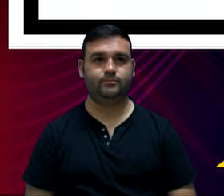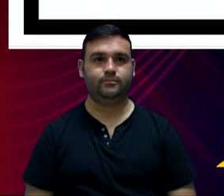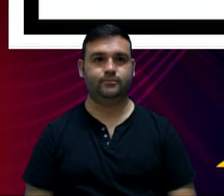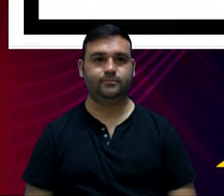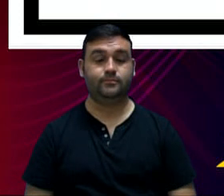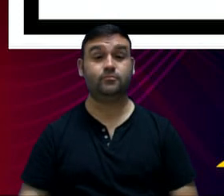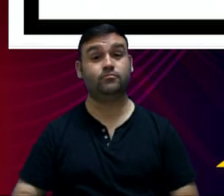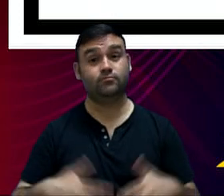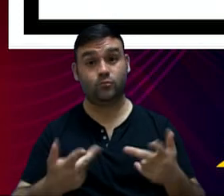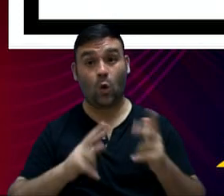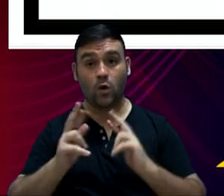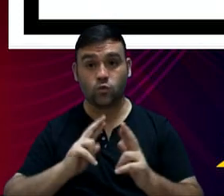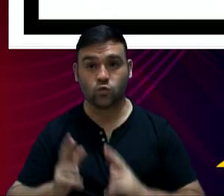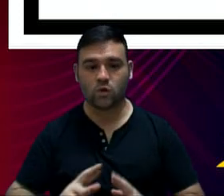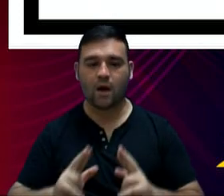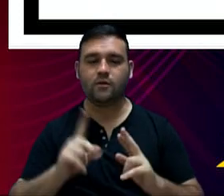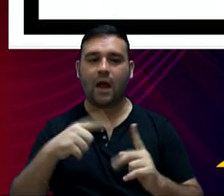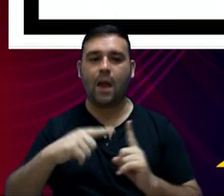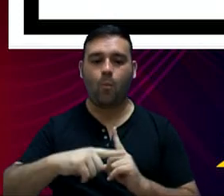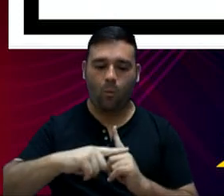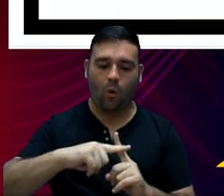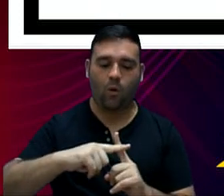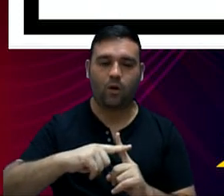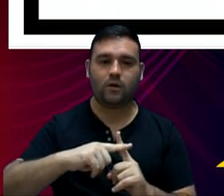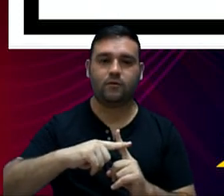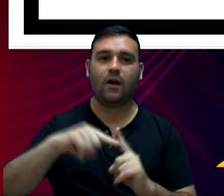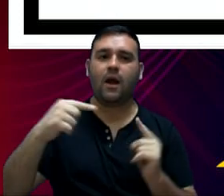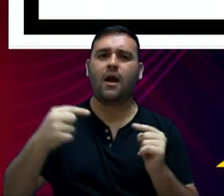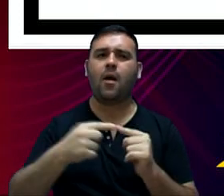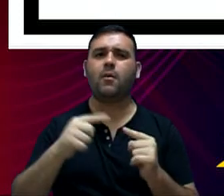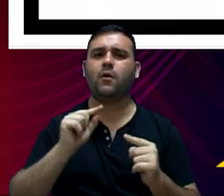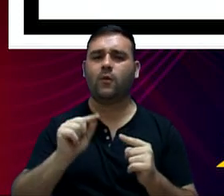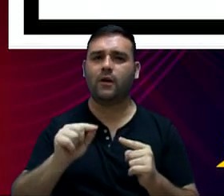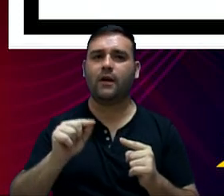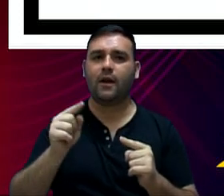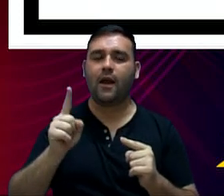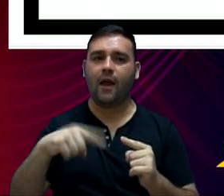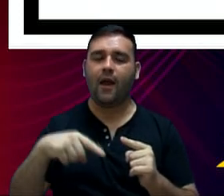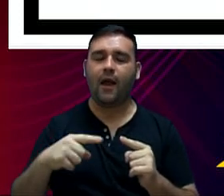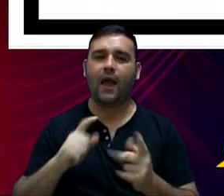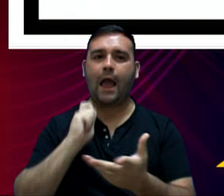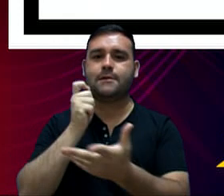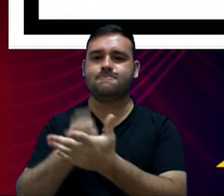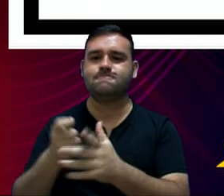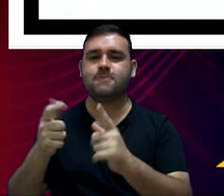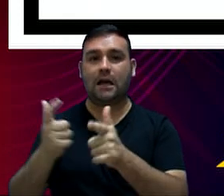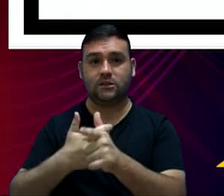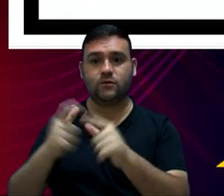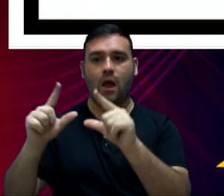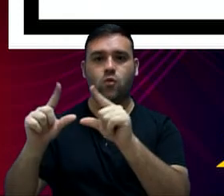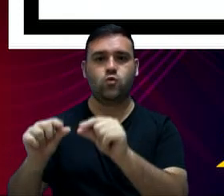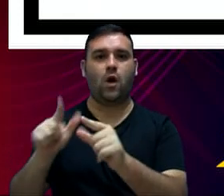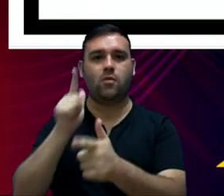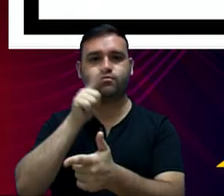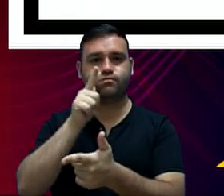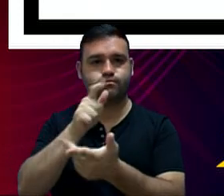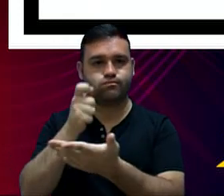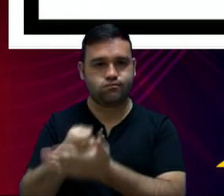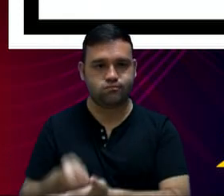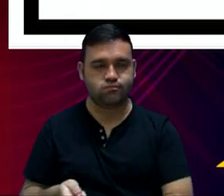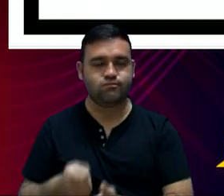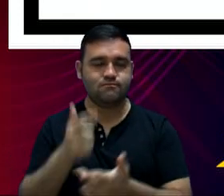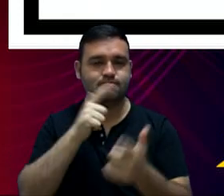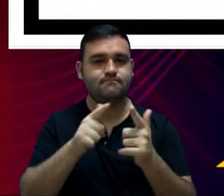Então, se o resultado nominal for positivo, ele indica a diminuição da dívida consolidada.